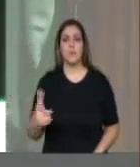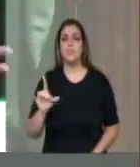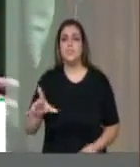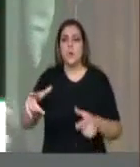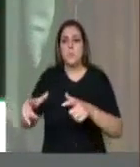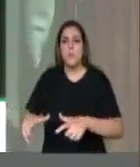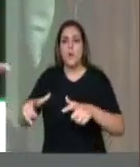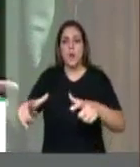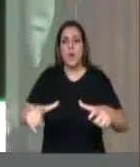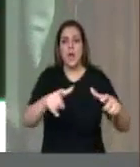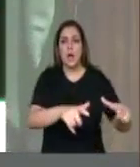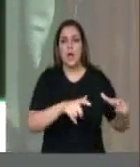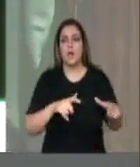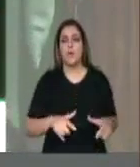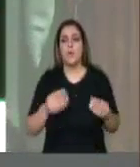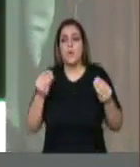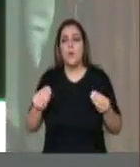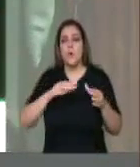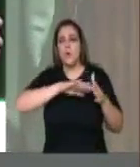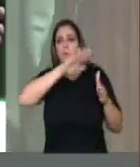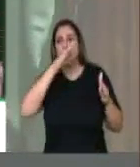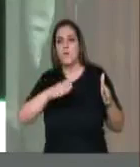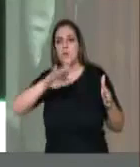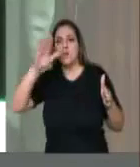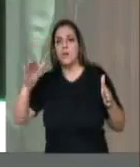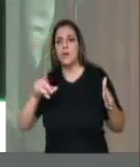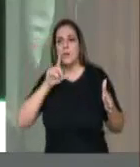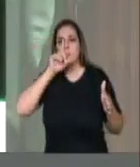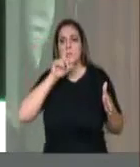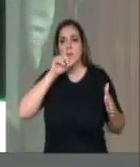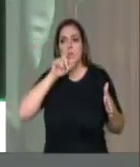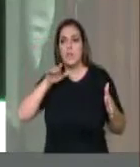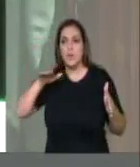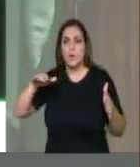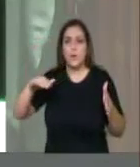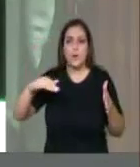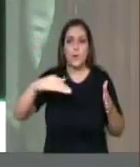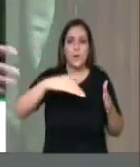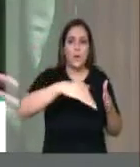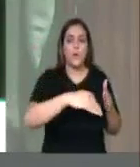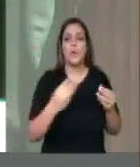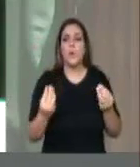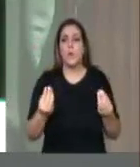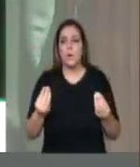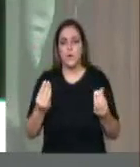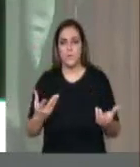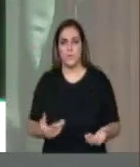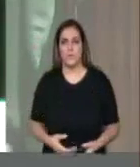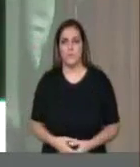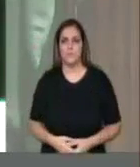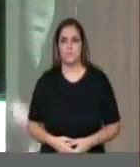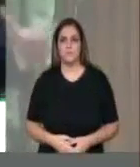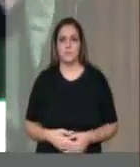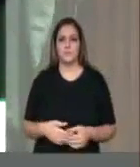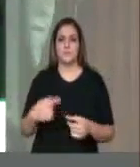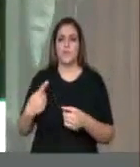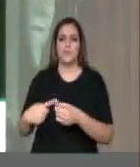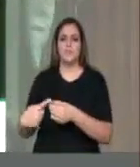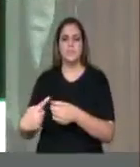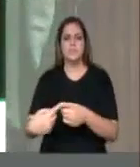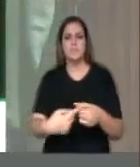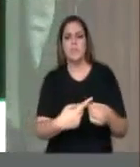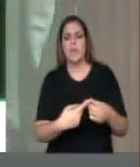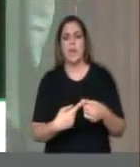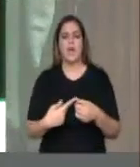Região montanhosa, serrana, região nessa época do ano, do inverno, região de Pedra Azul, Domingos Martins, Venda Nova, rumo ao nosso